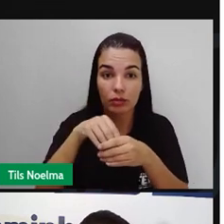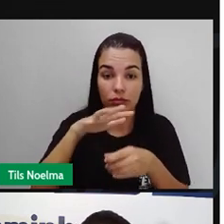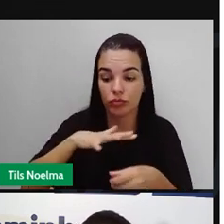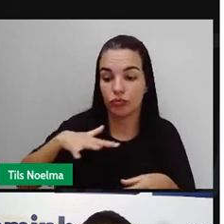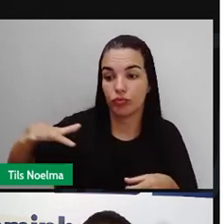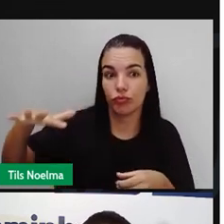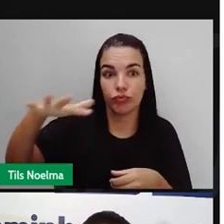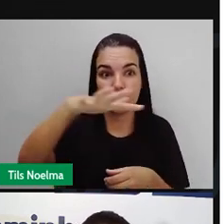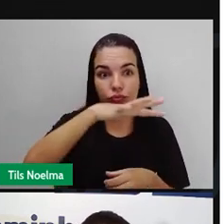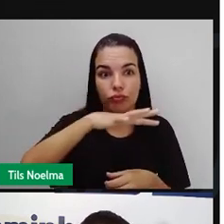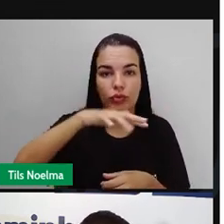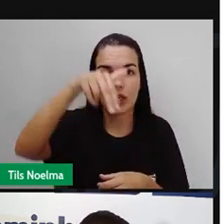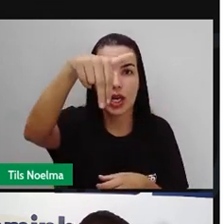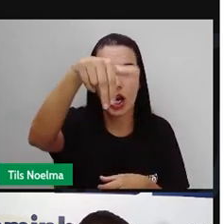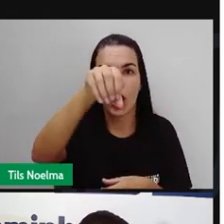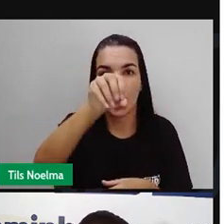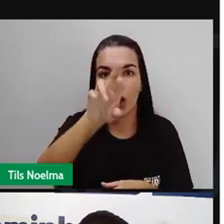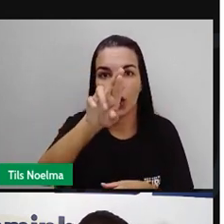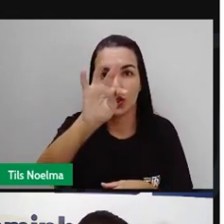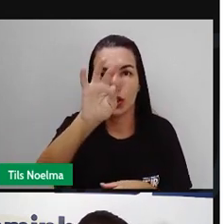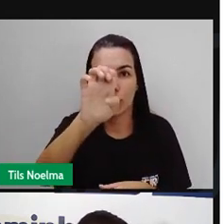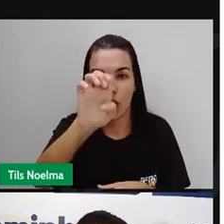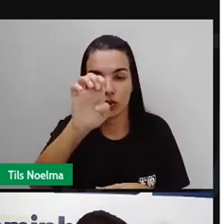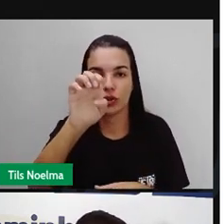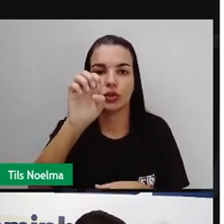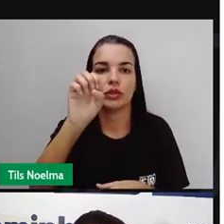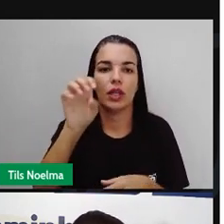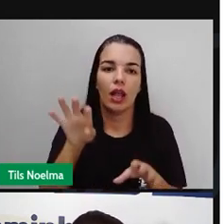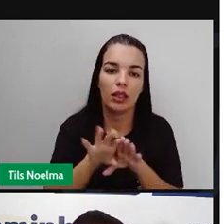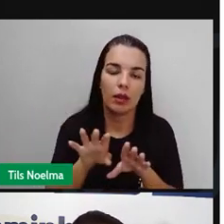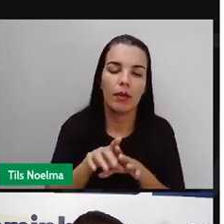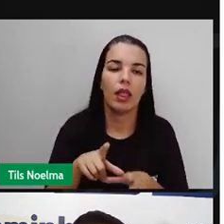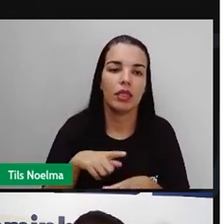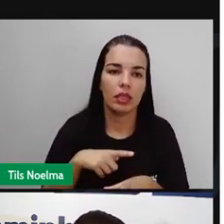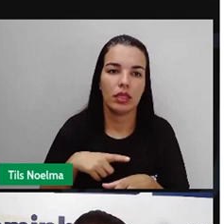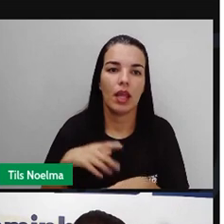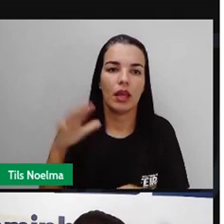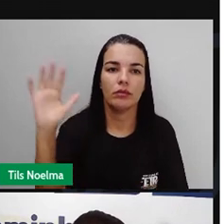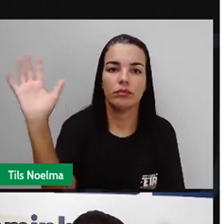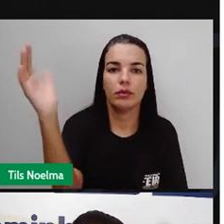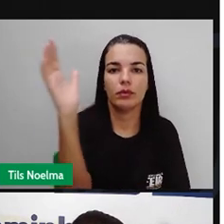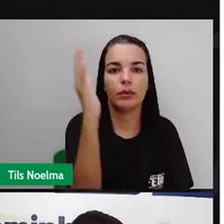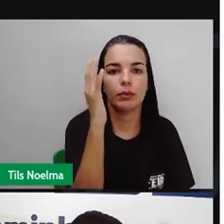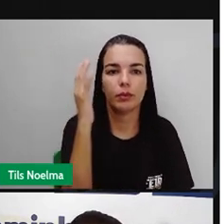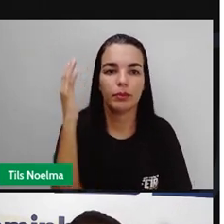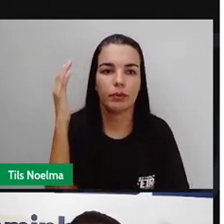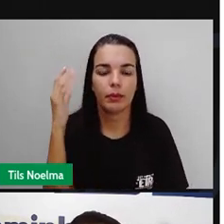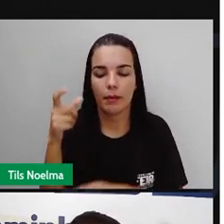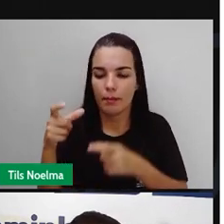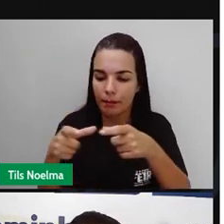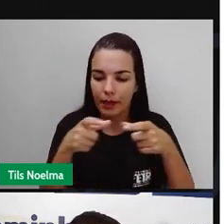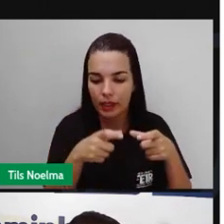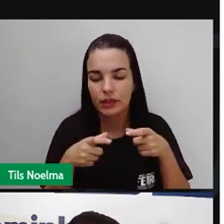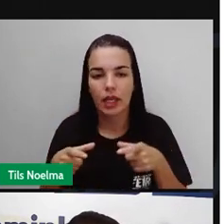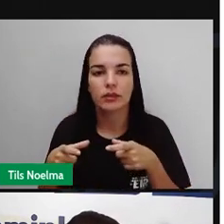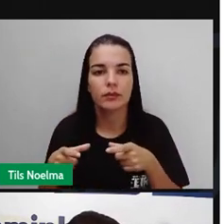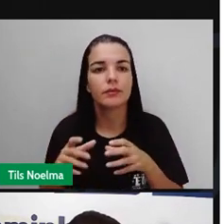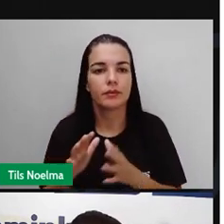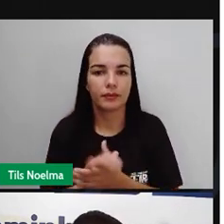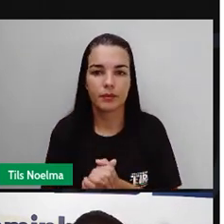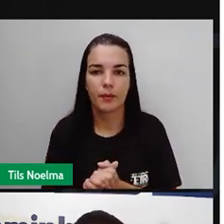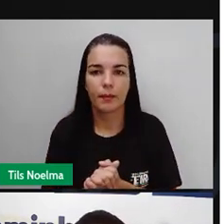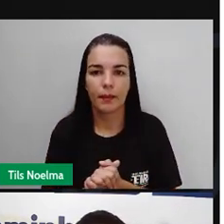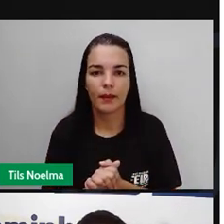pertencentes à bacia amazônica e aprende todos que possuem ou tangenciam trechos da floresta